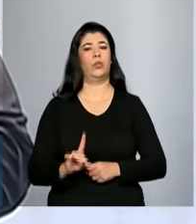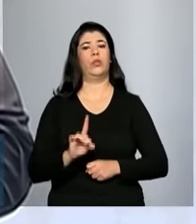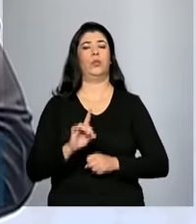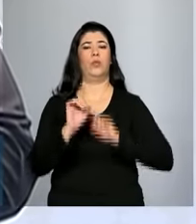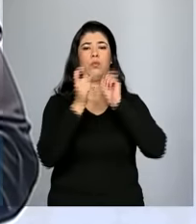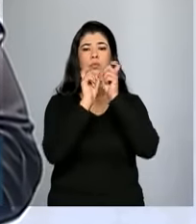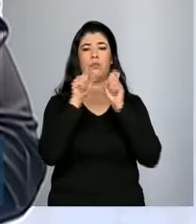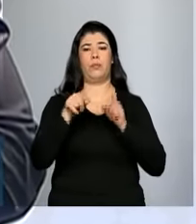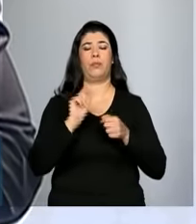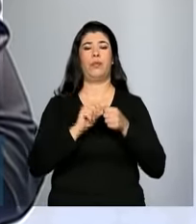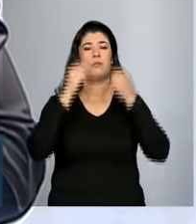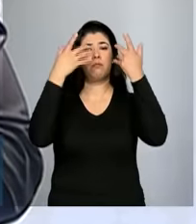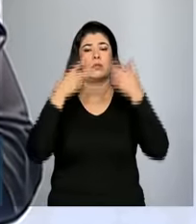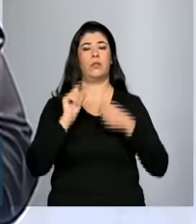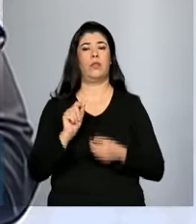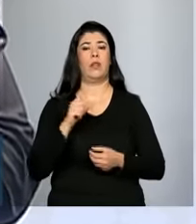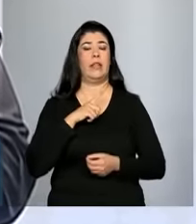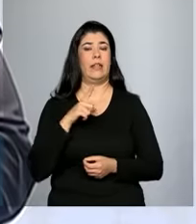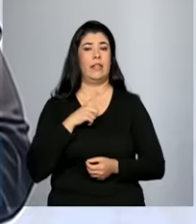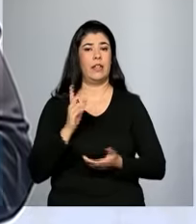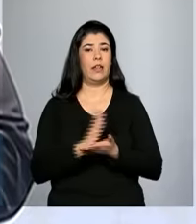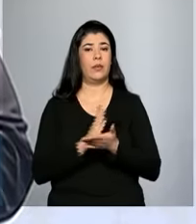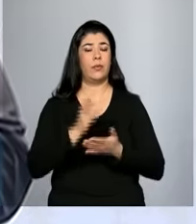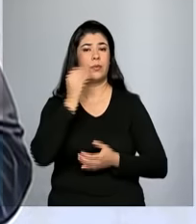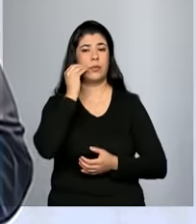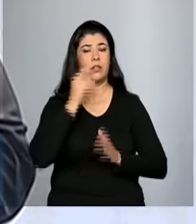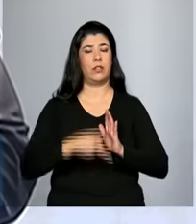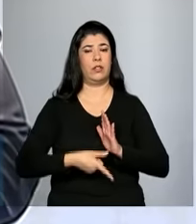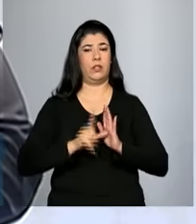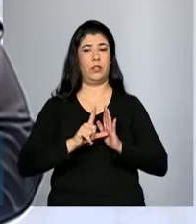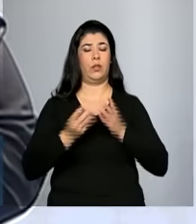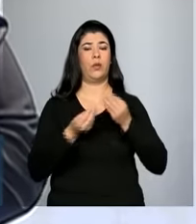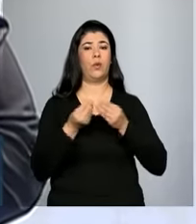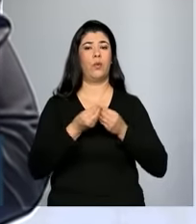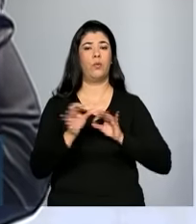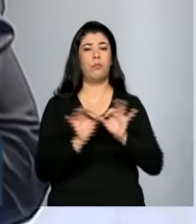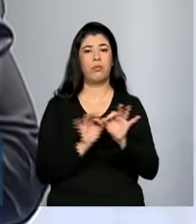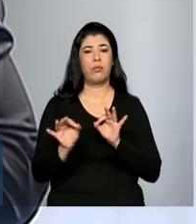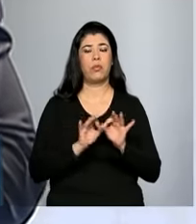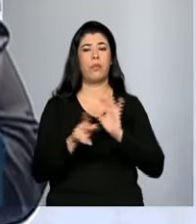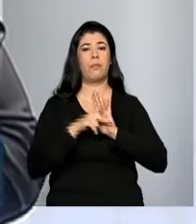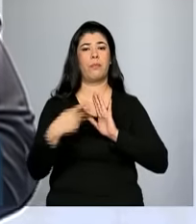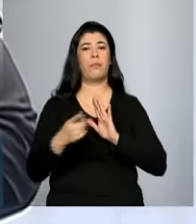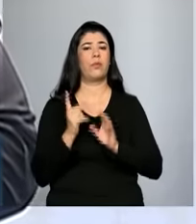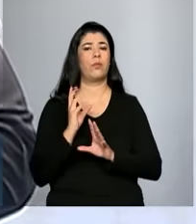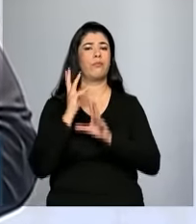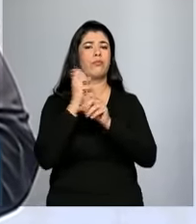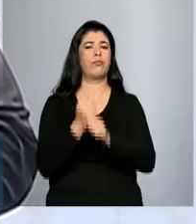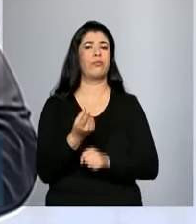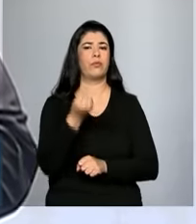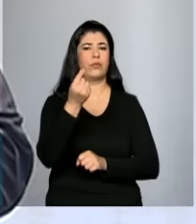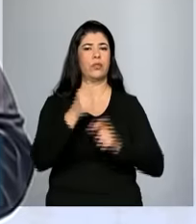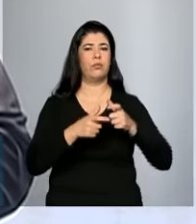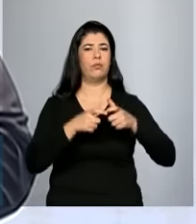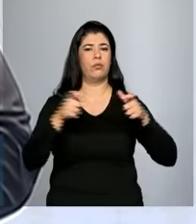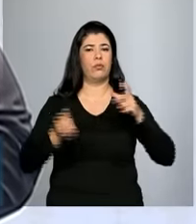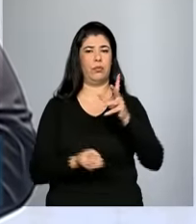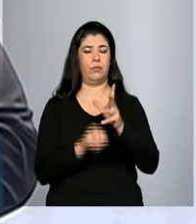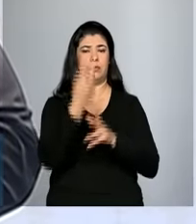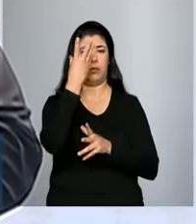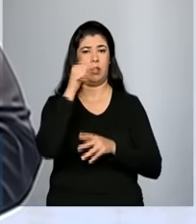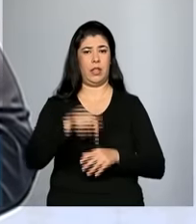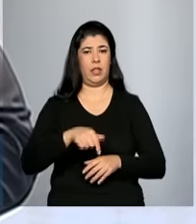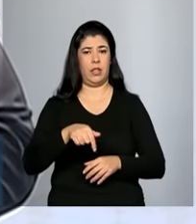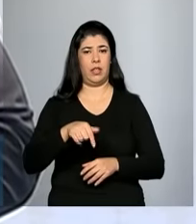explicava, eles fazem alguns testes para a viabilidade financeira de aumentar a produção. Essa unidade